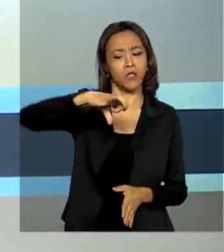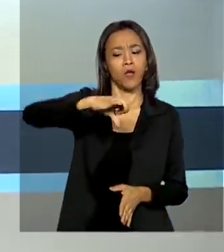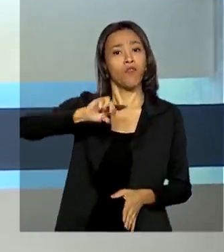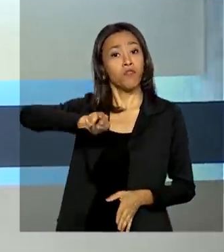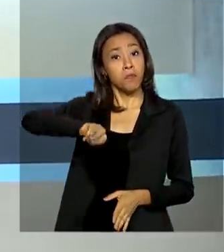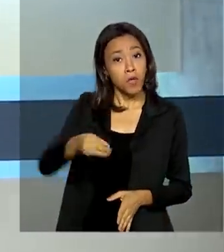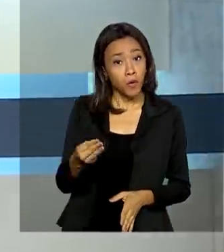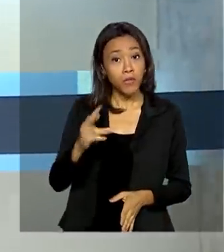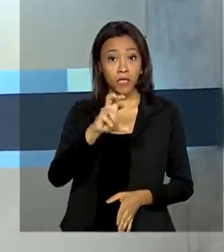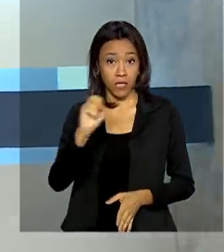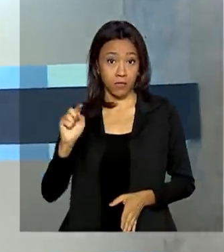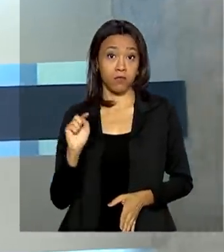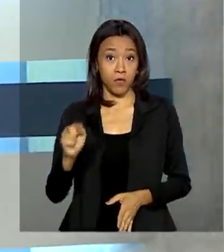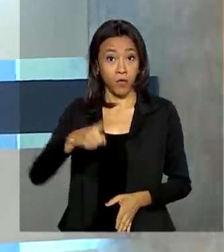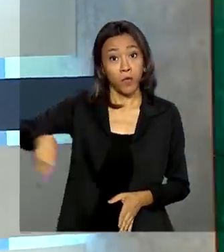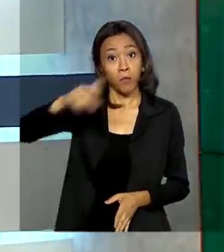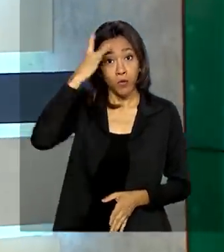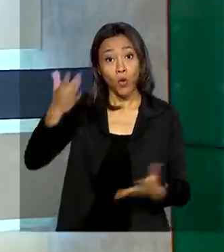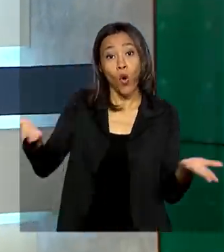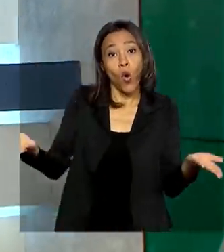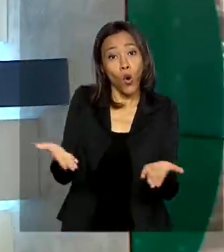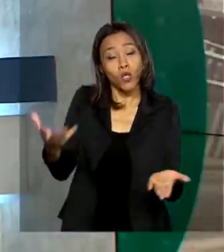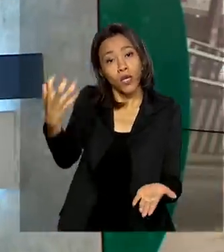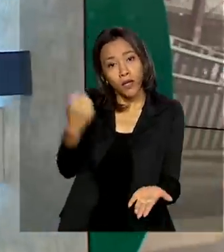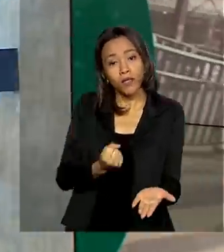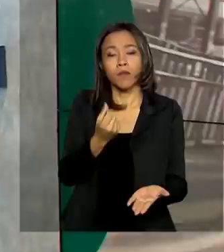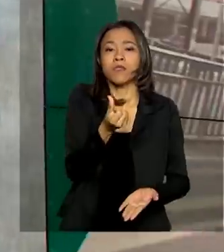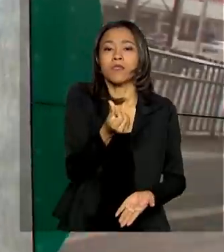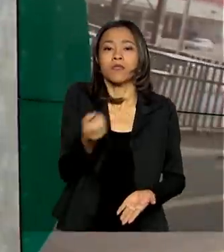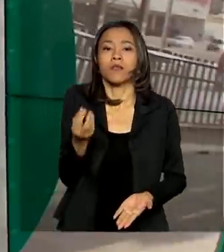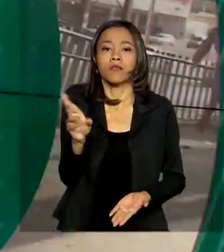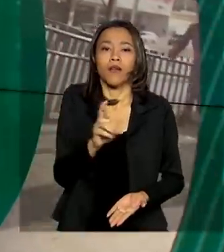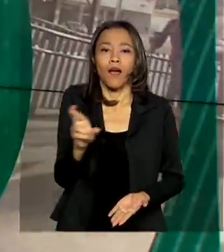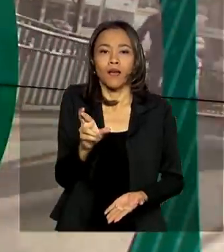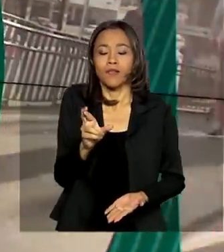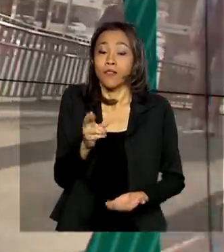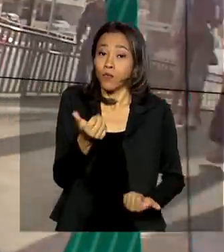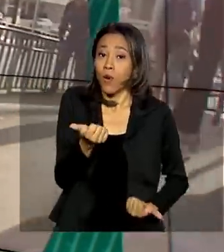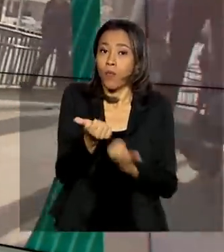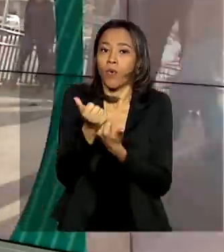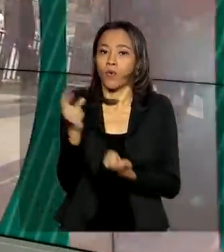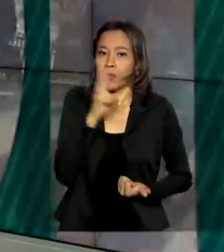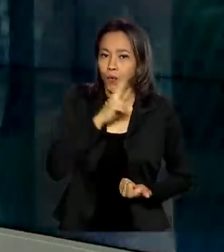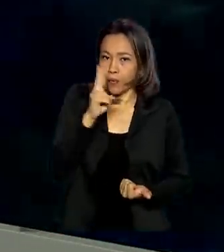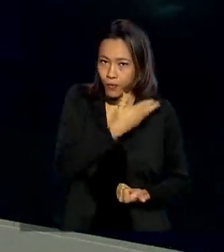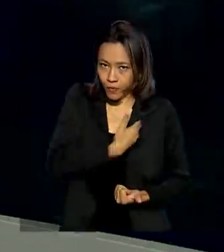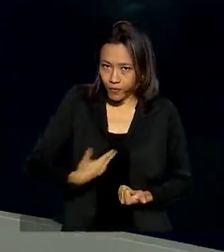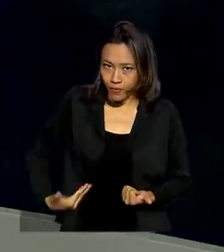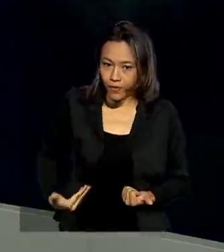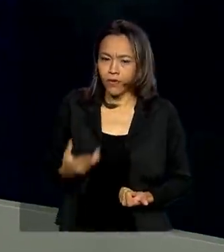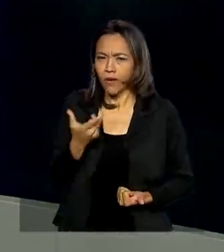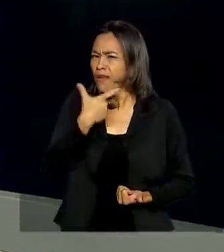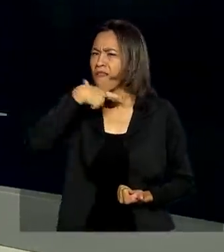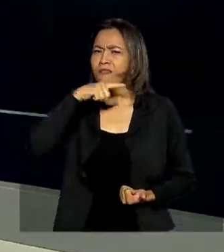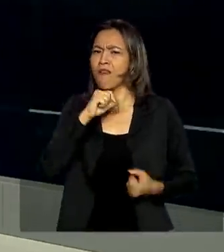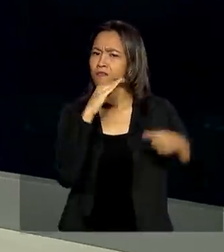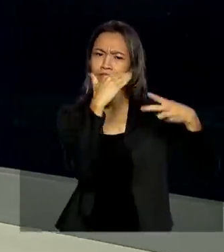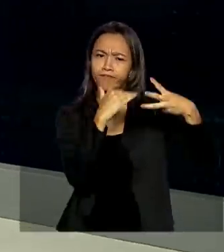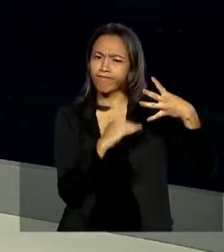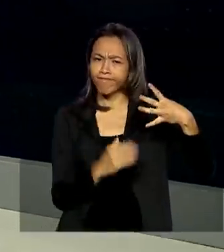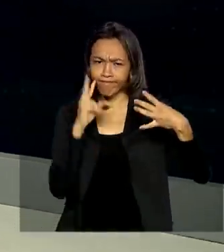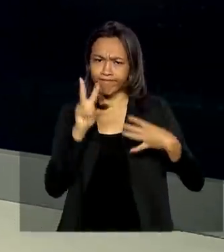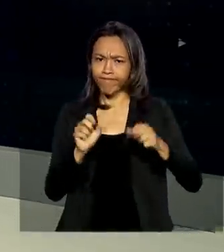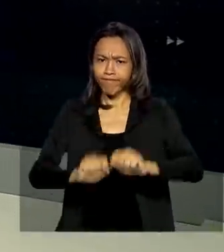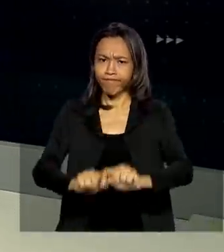e meio de pessoas recebem hoje os 600 reais do auxílio emergencial. Vamos ver aqui no telão quem são essas pessoas?